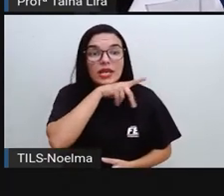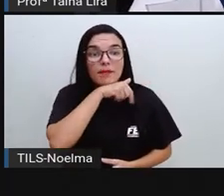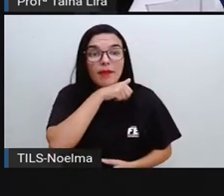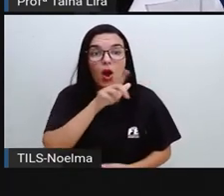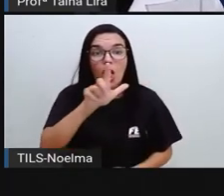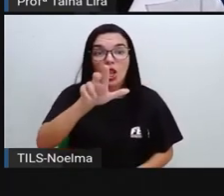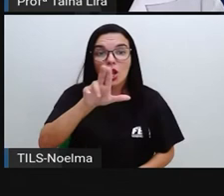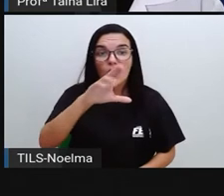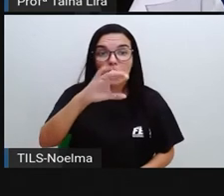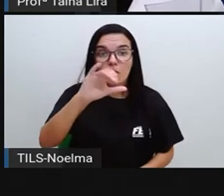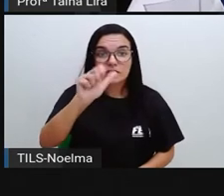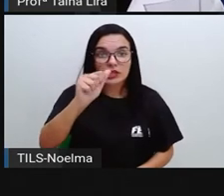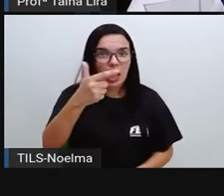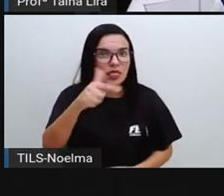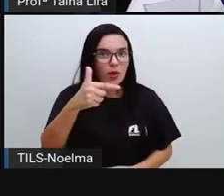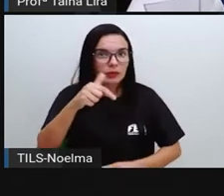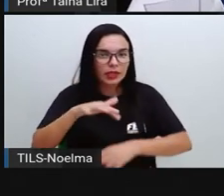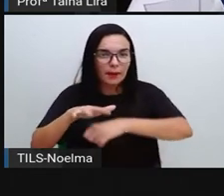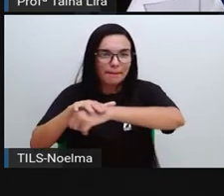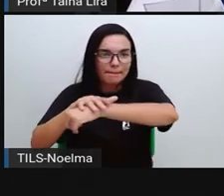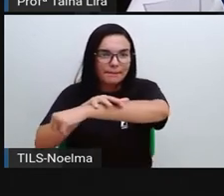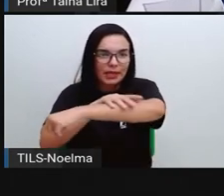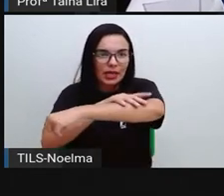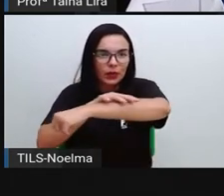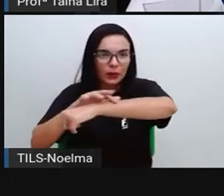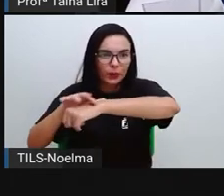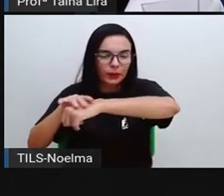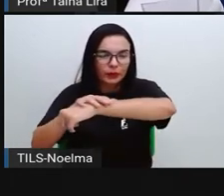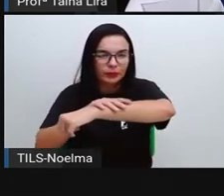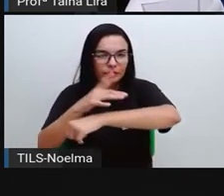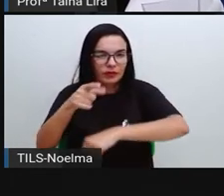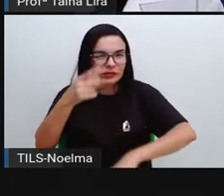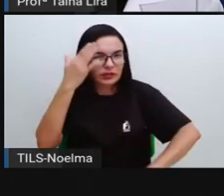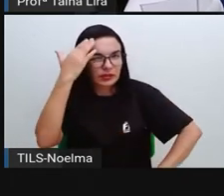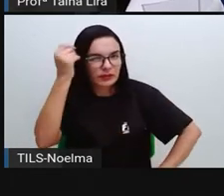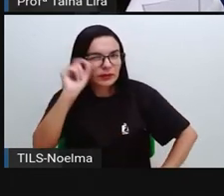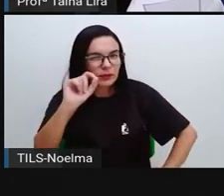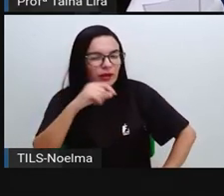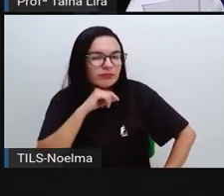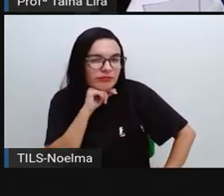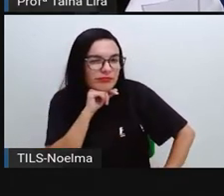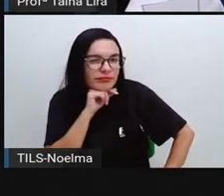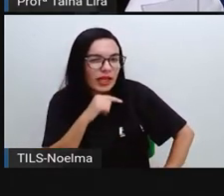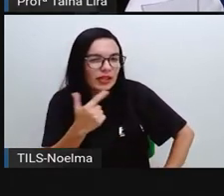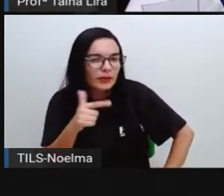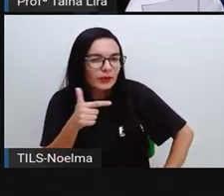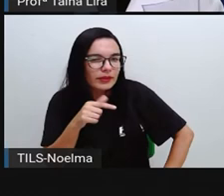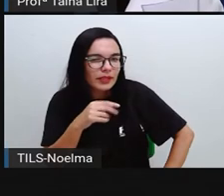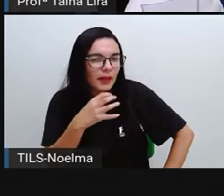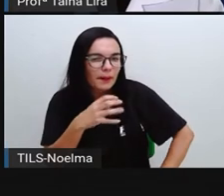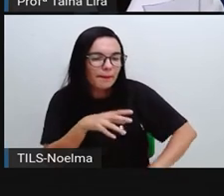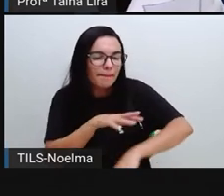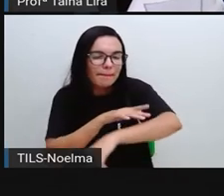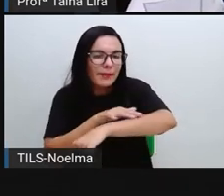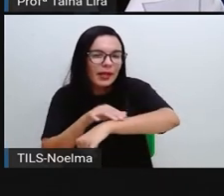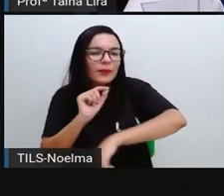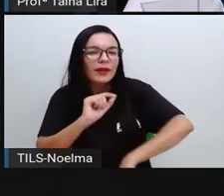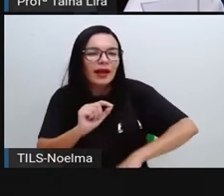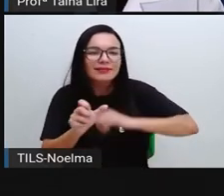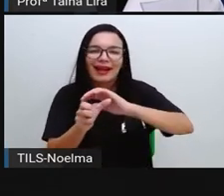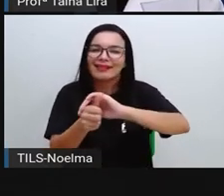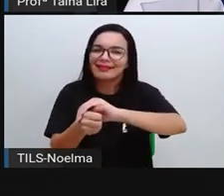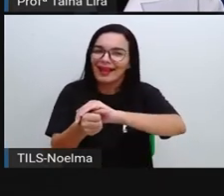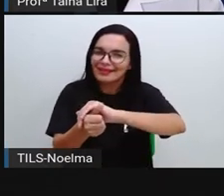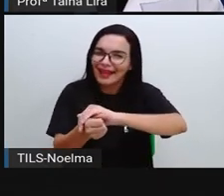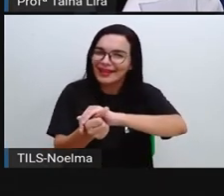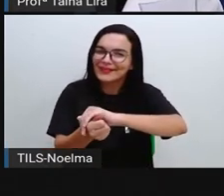Então, qual é o único animal que não tem pelo? Nós sabemos que o único animal daquela lista que não tem pelo é